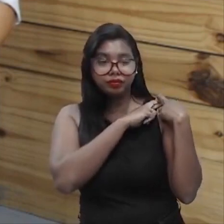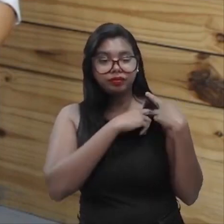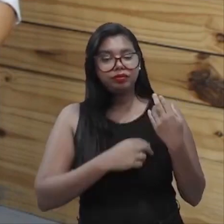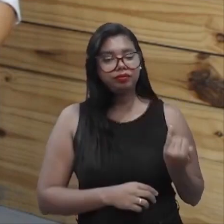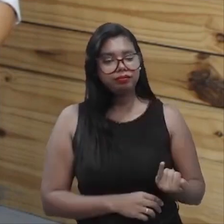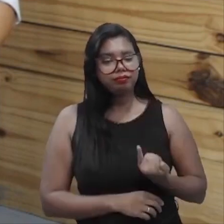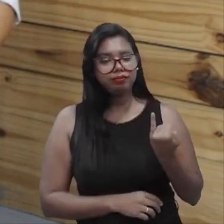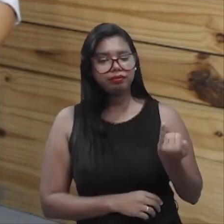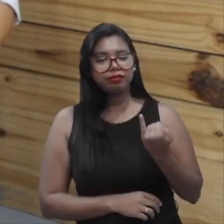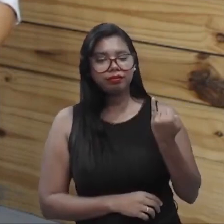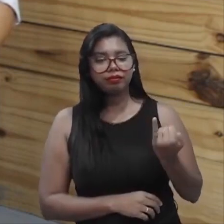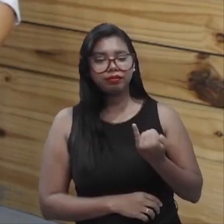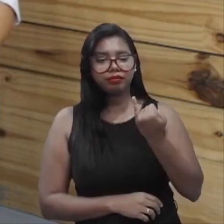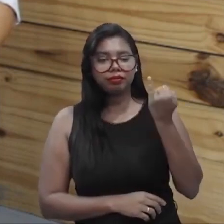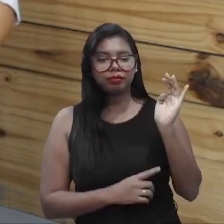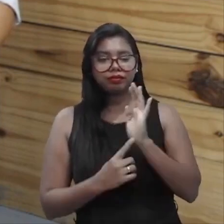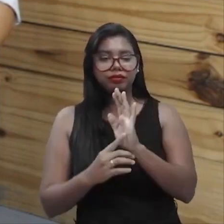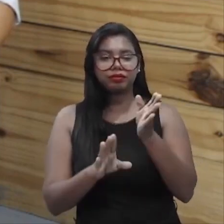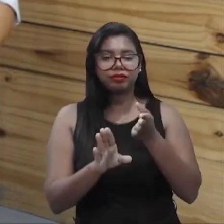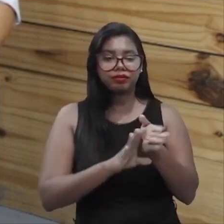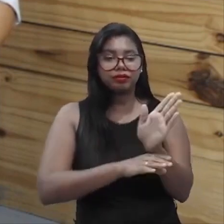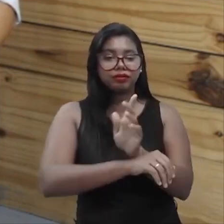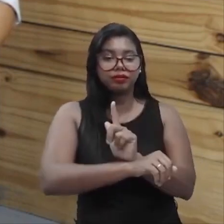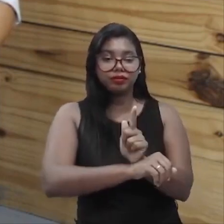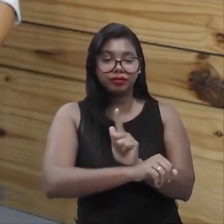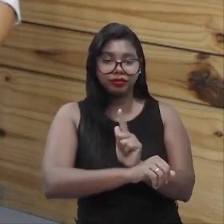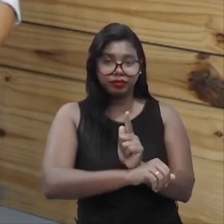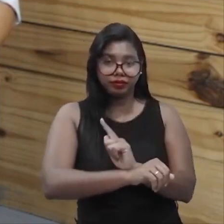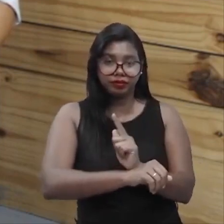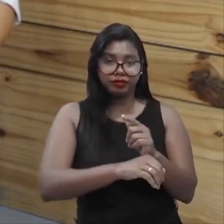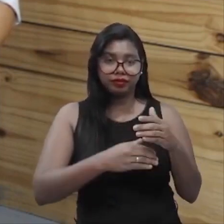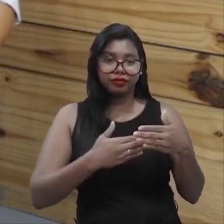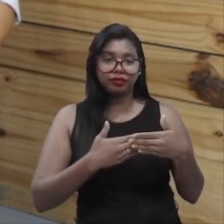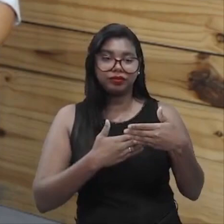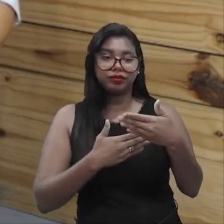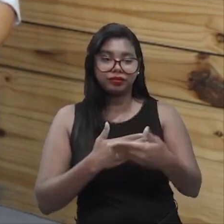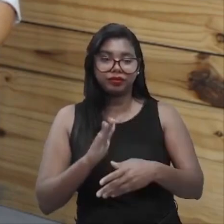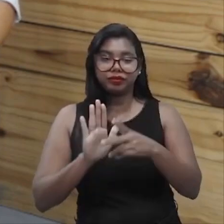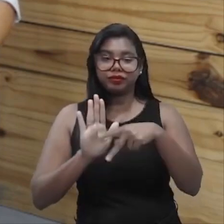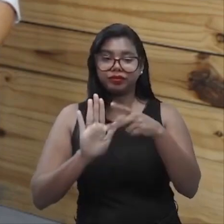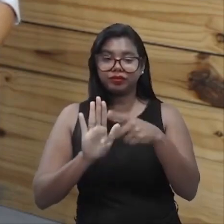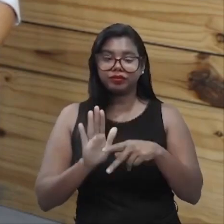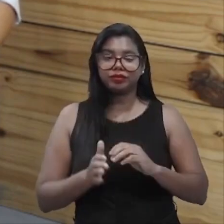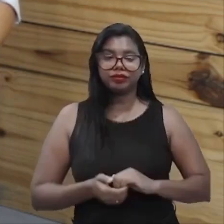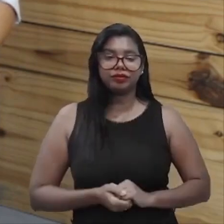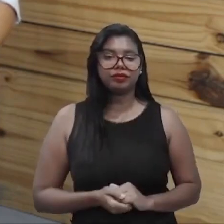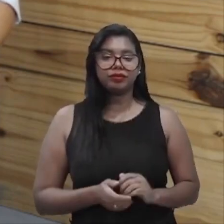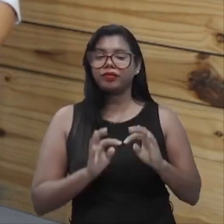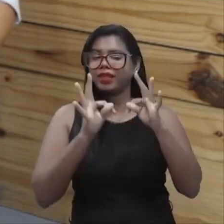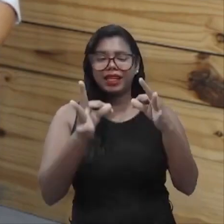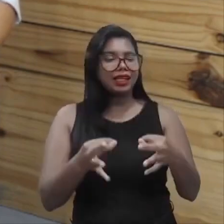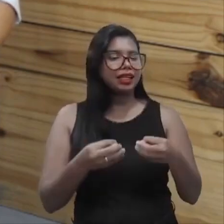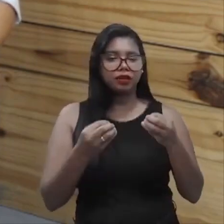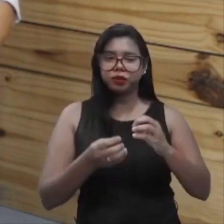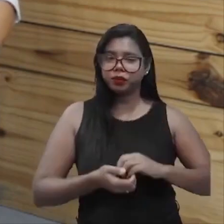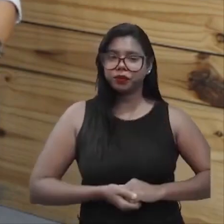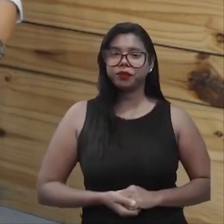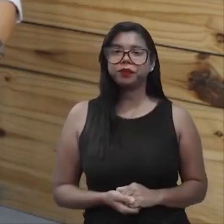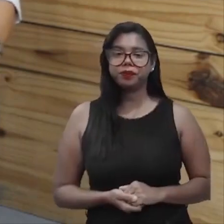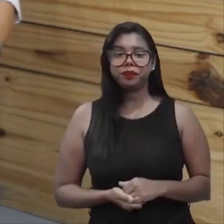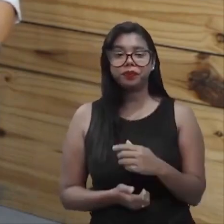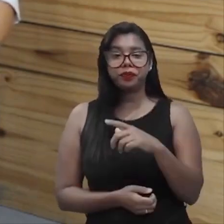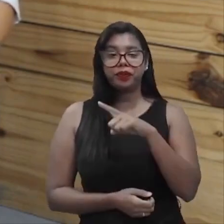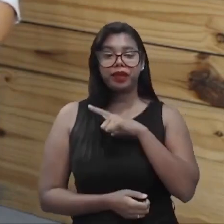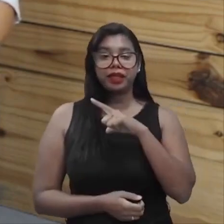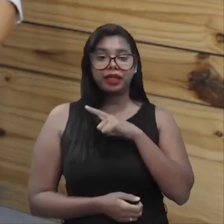da alta direção e da gestão à frente desses projetos? É tudo. Ter